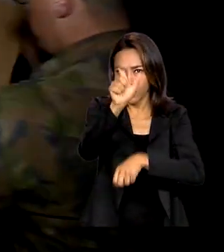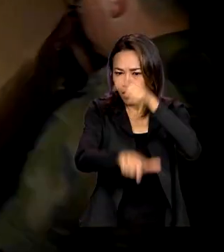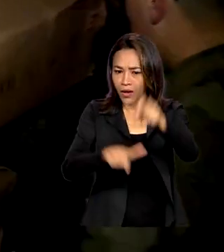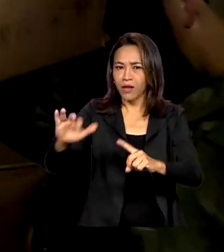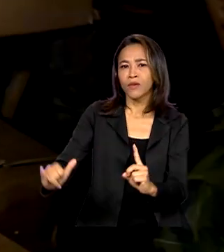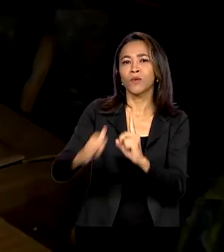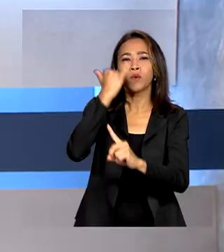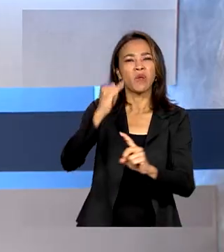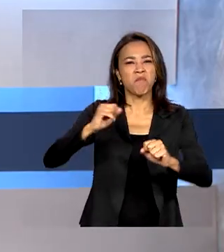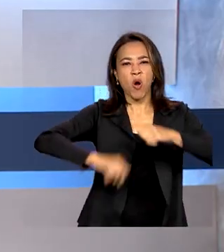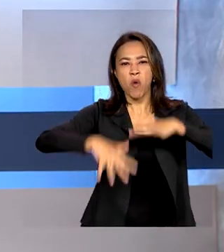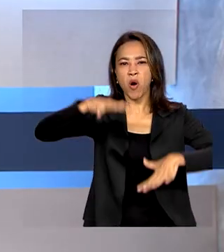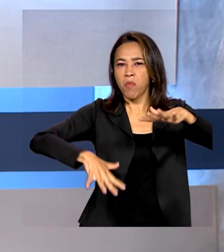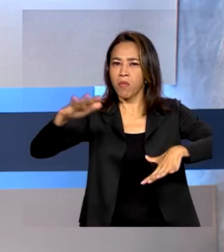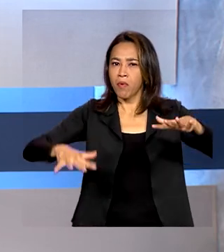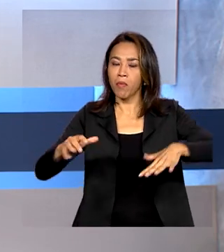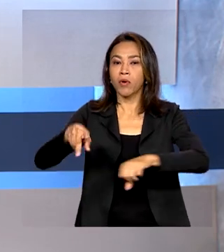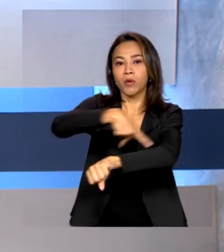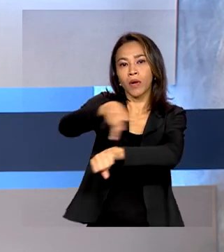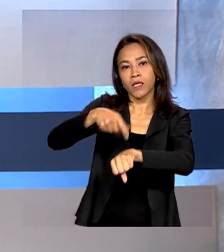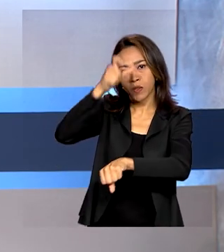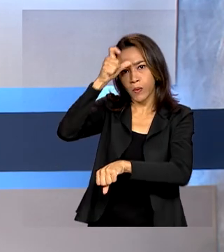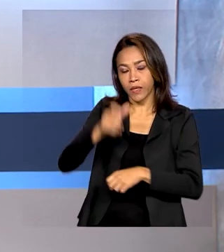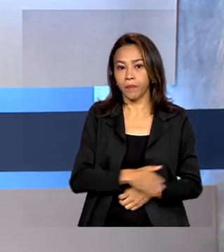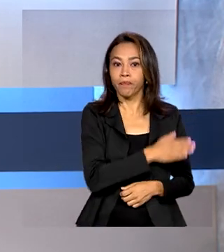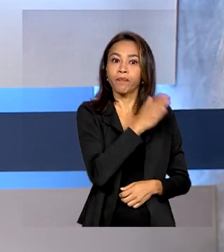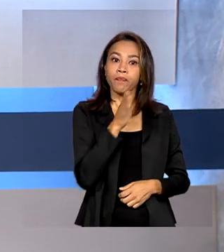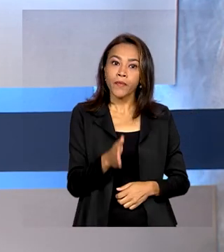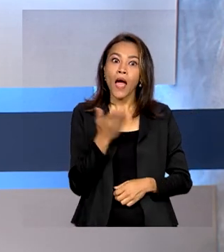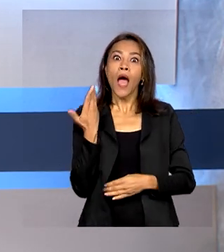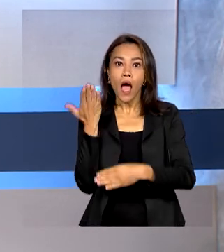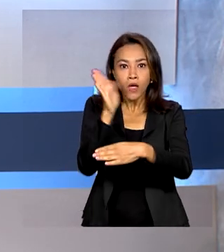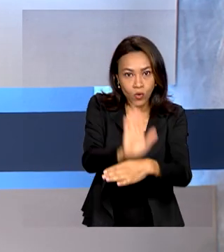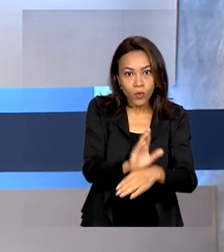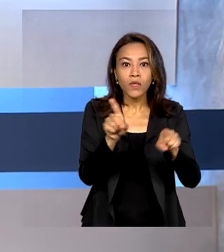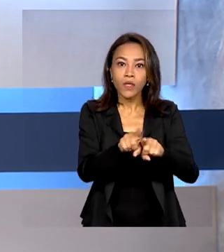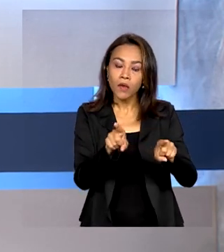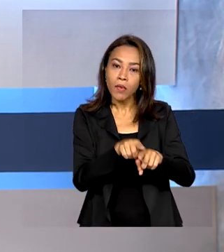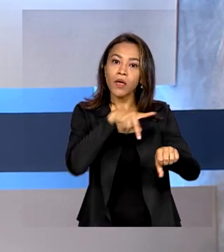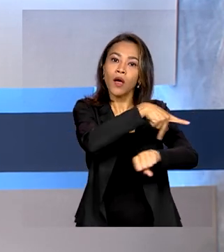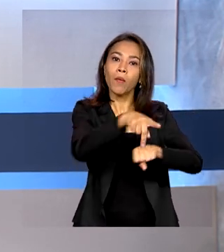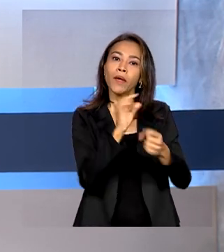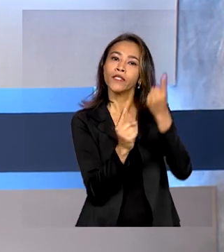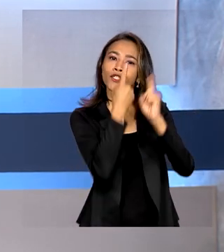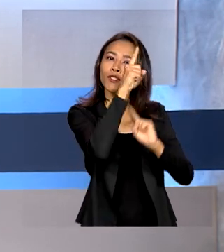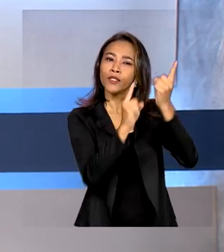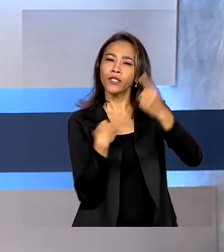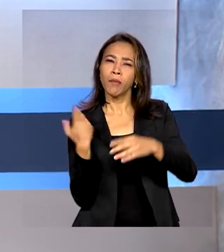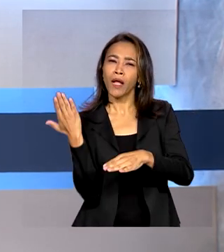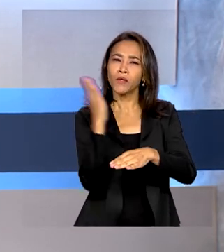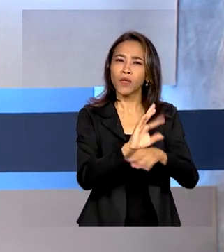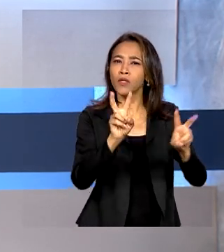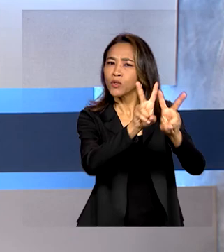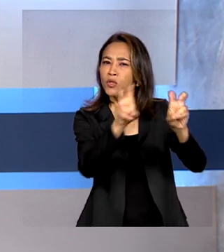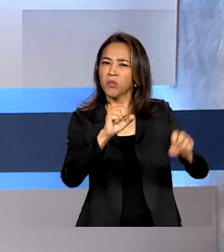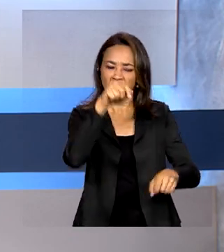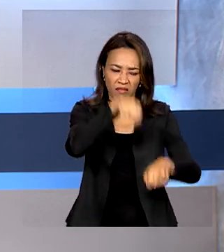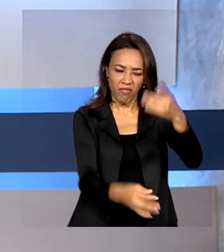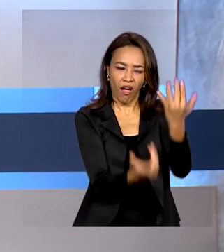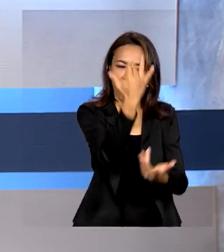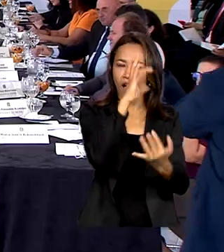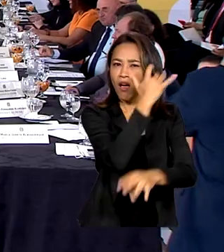terremoto na Turquia. A ajuda humanitária também chega ao Chile para auxiliar no combate aos incêndios florestais.